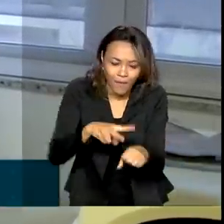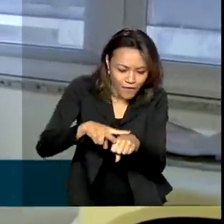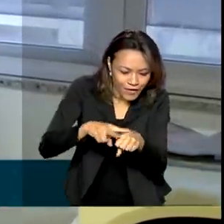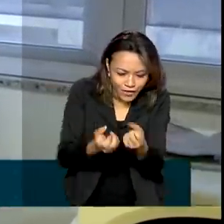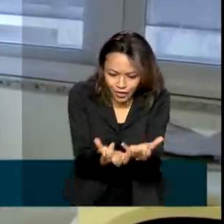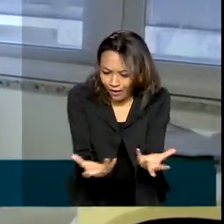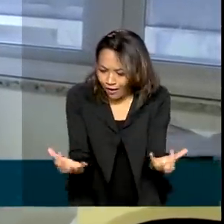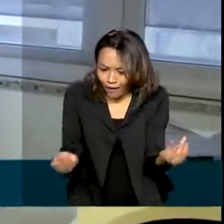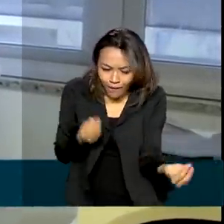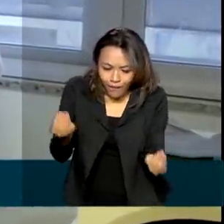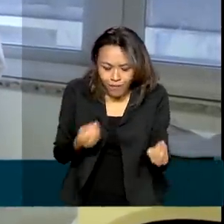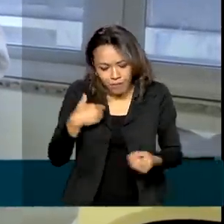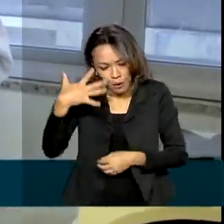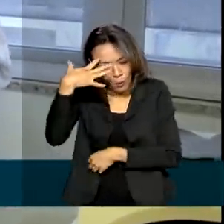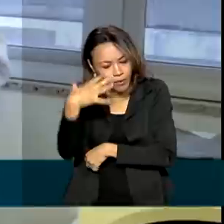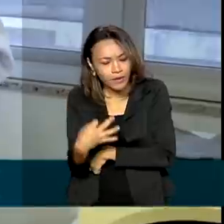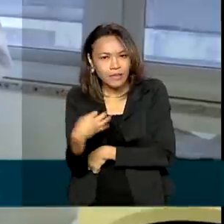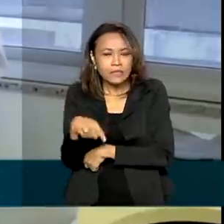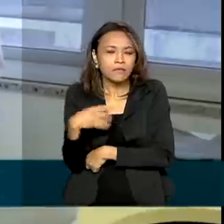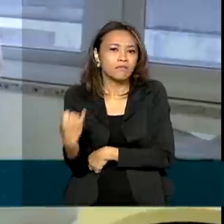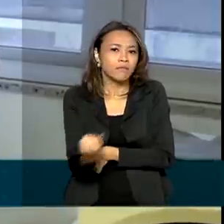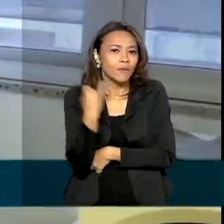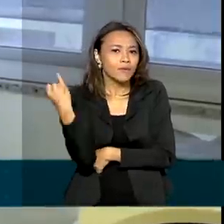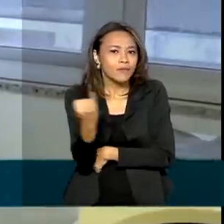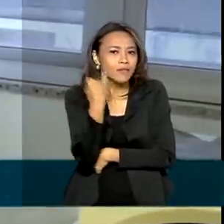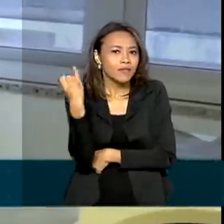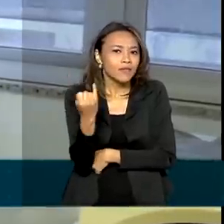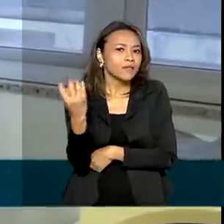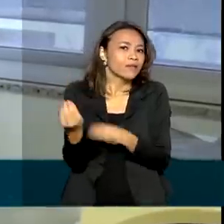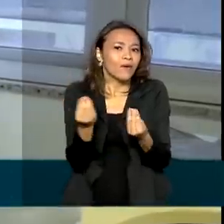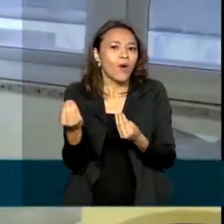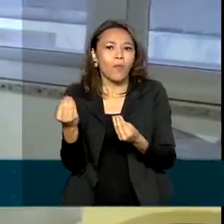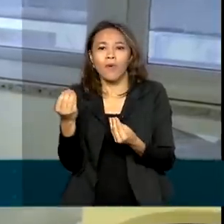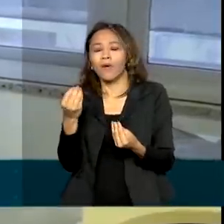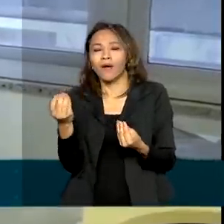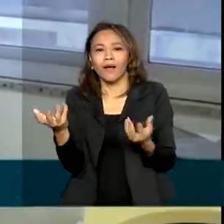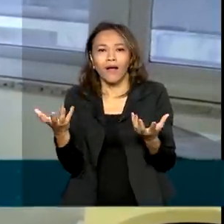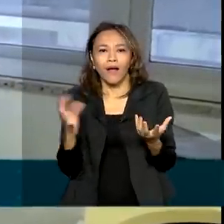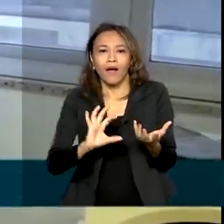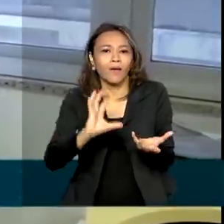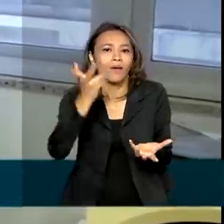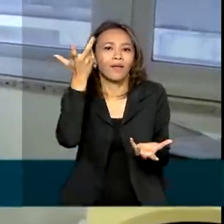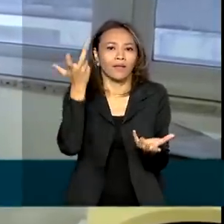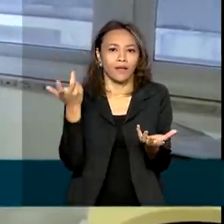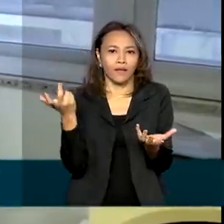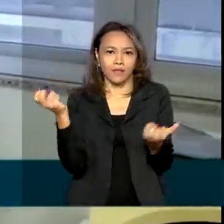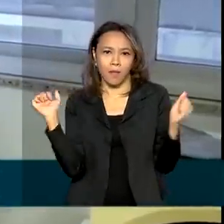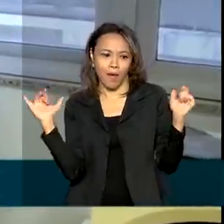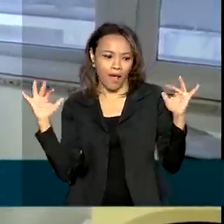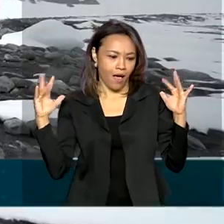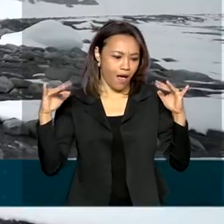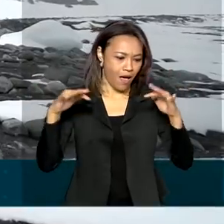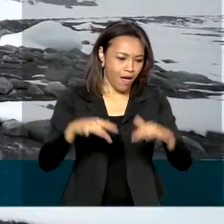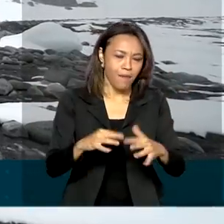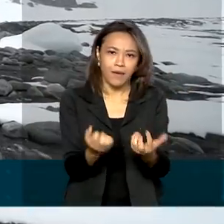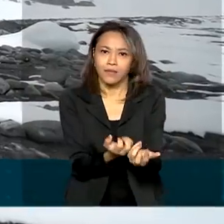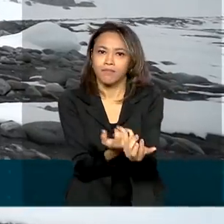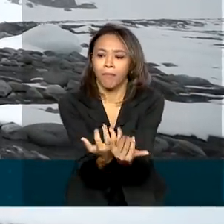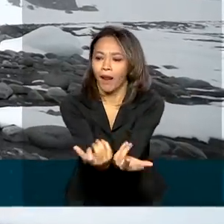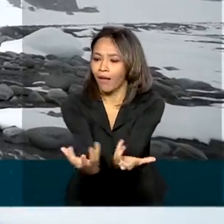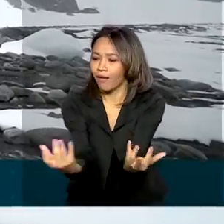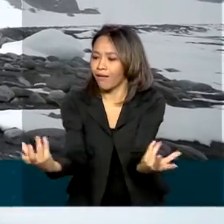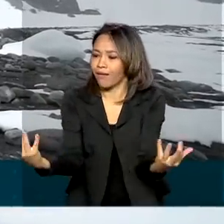Isso é fundamental para a gente entender como é que a Antártica é colonizada, como é que ela é ocupada pelas plantas. E a